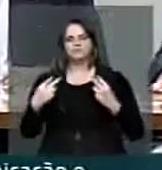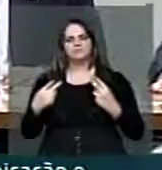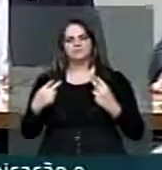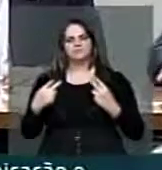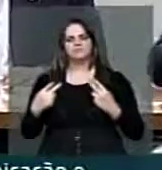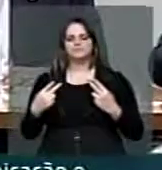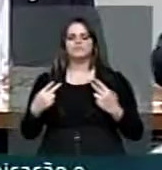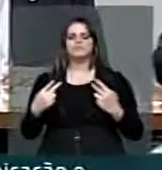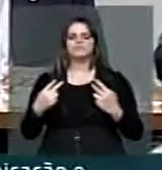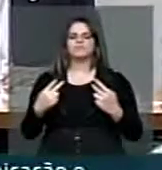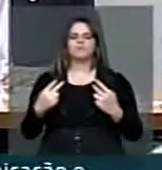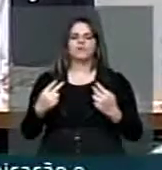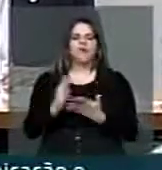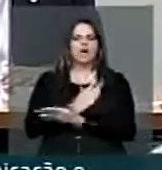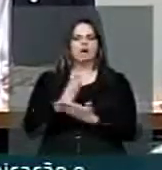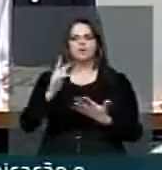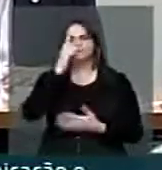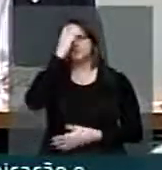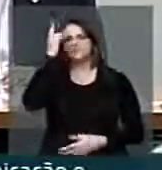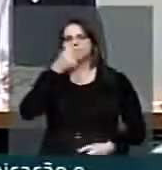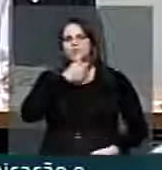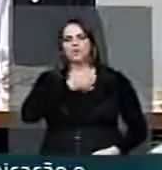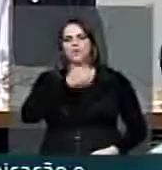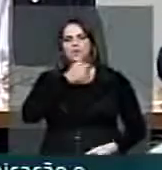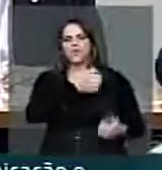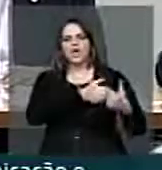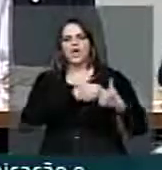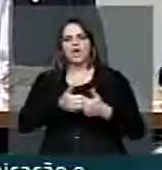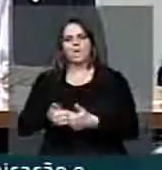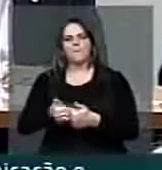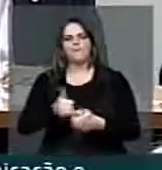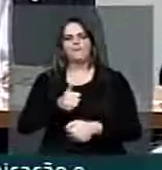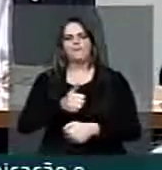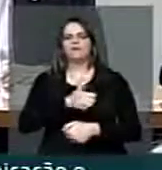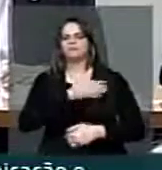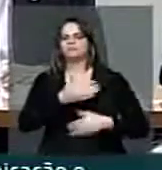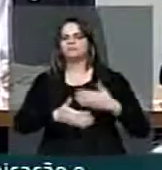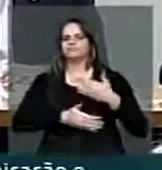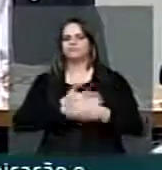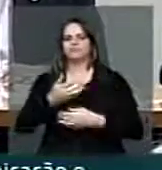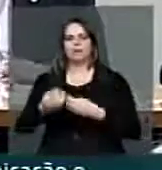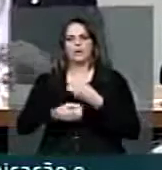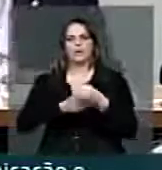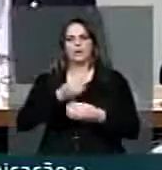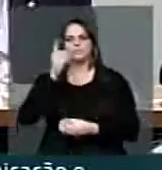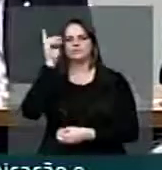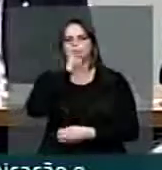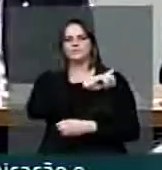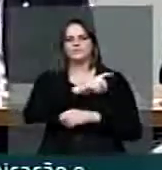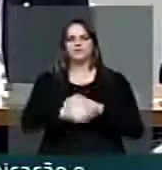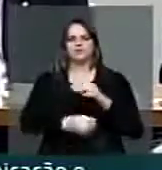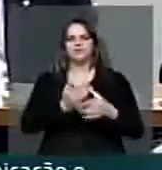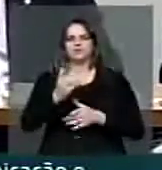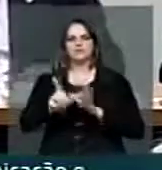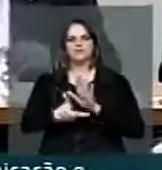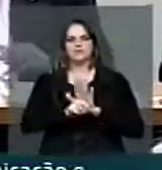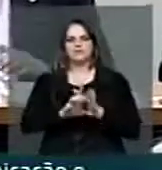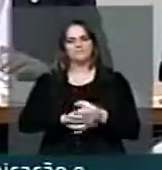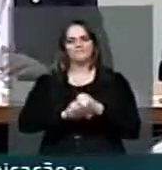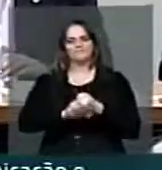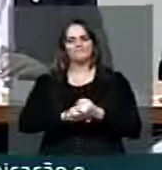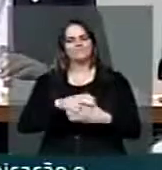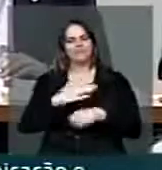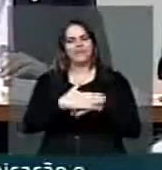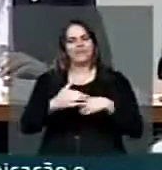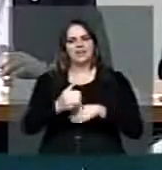alguns jornalistas também que acompanham essa saga do Marco Civil na Câmara também, os meus cumprimentos, o meu carinho a